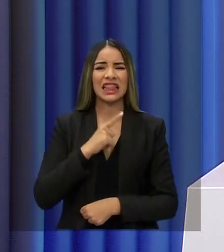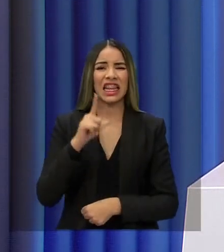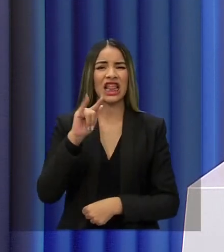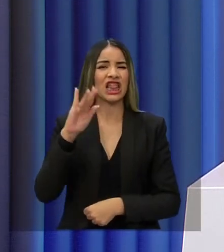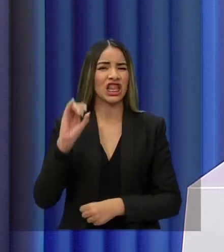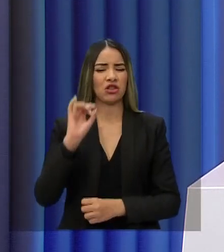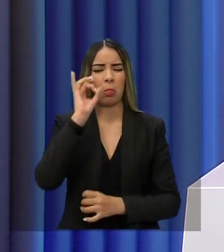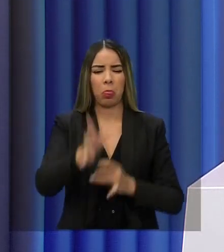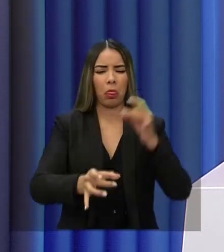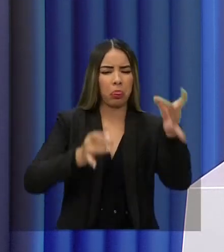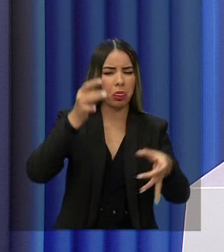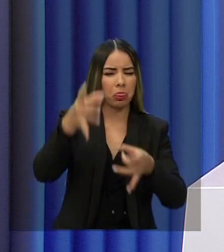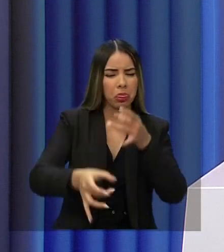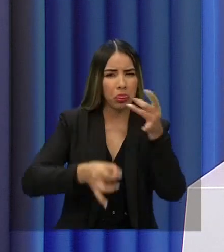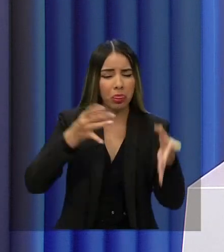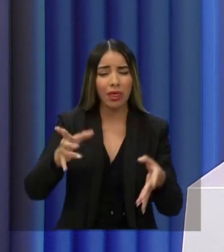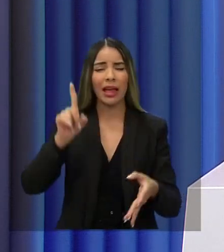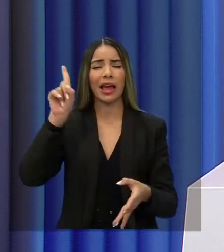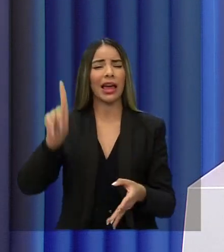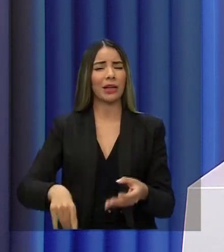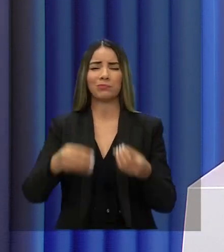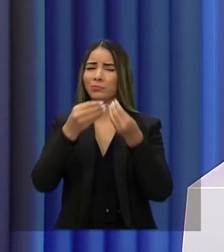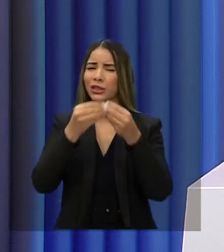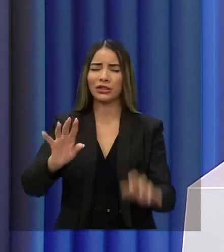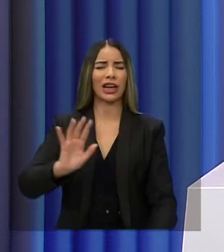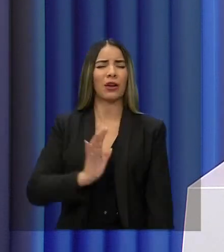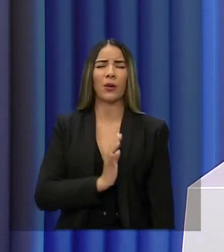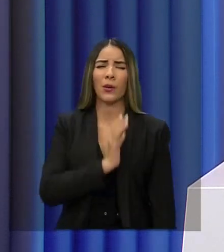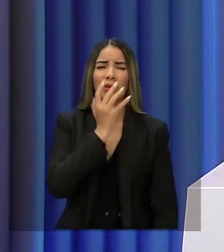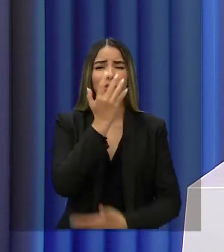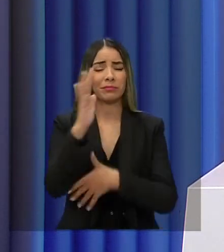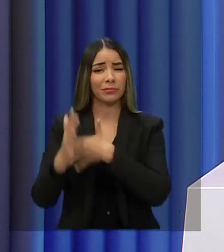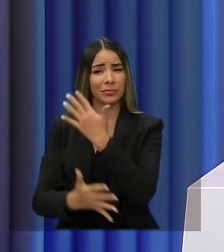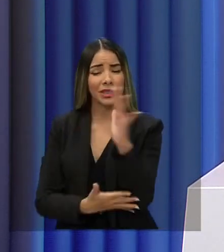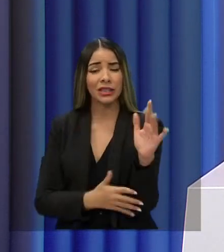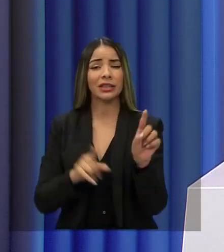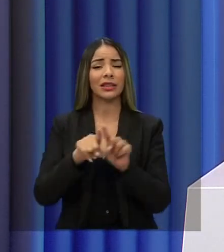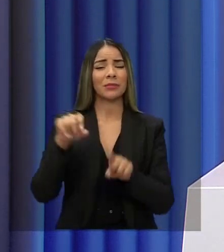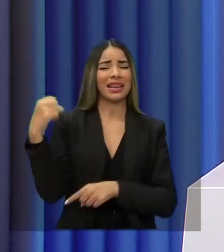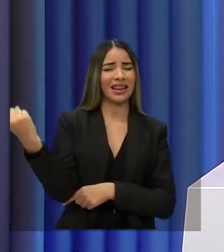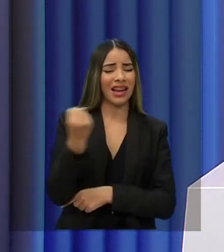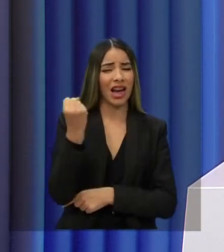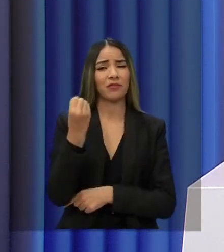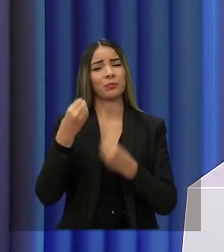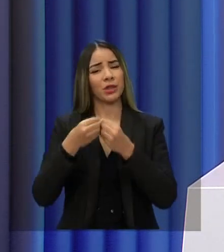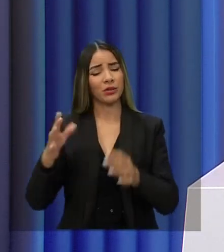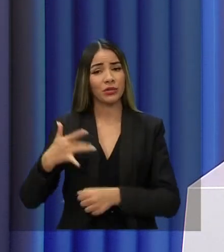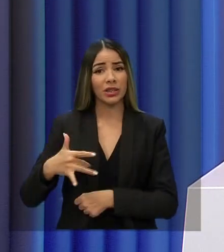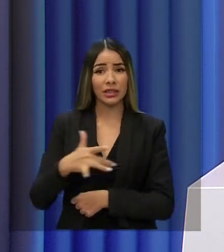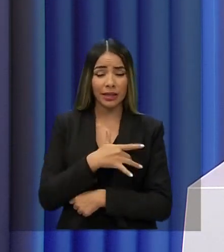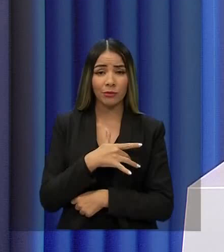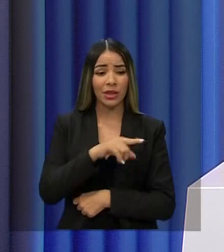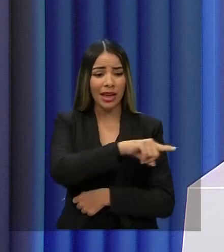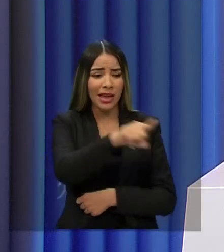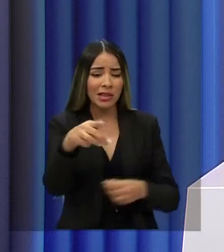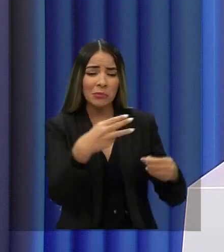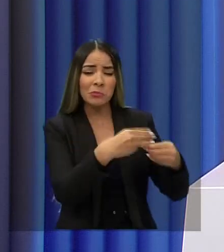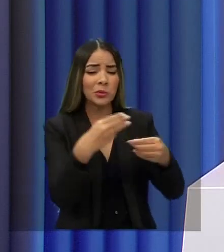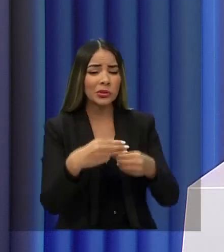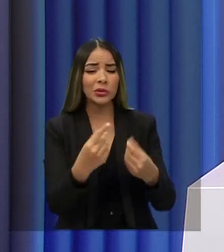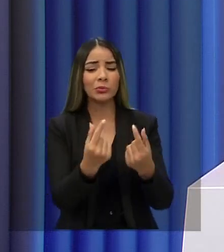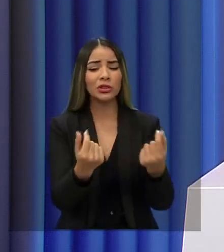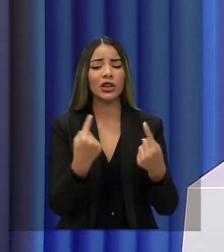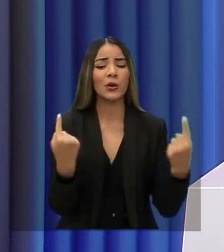aberto. Isso é um dano terrível ao meio ambiente, mas muito grave à saúde. e esses municípios não têm condições de